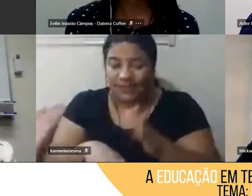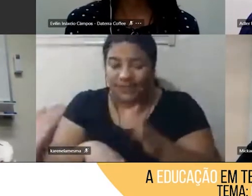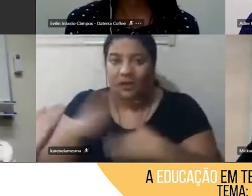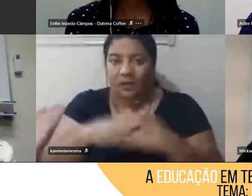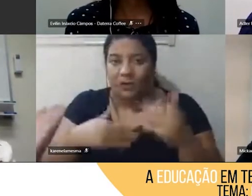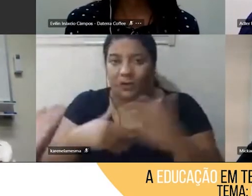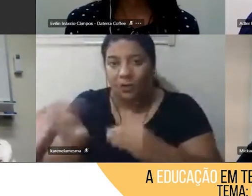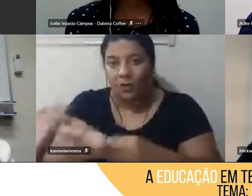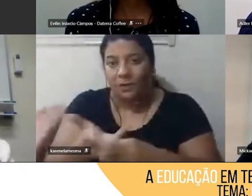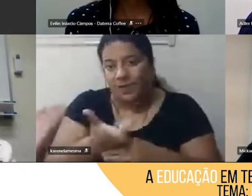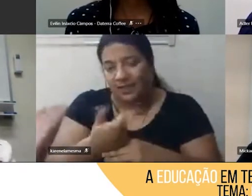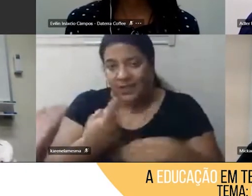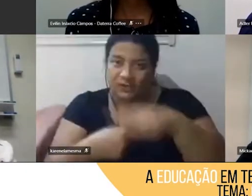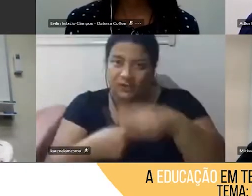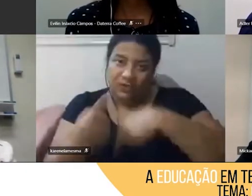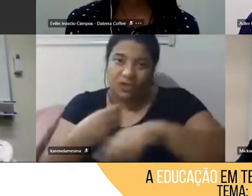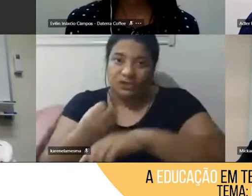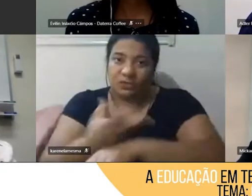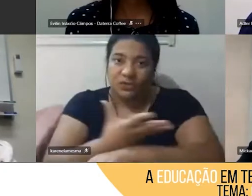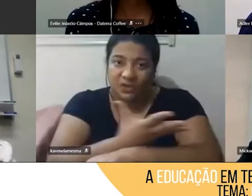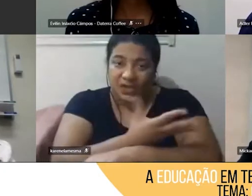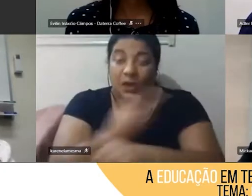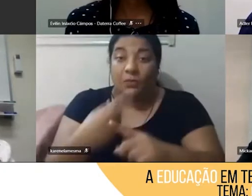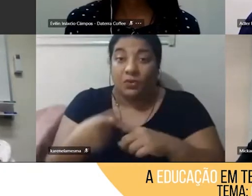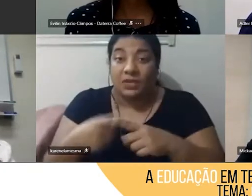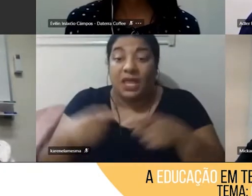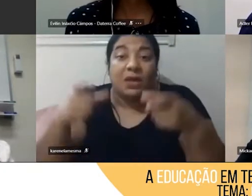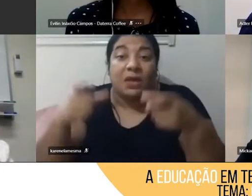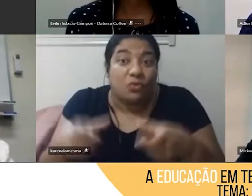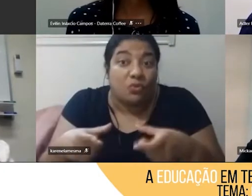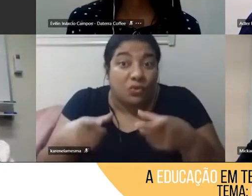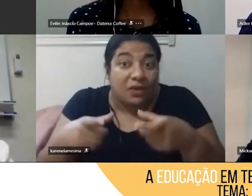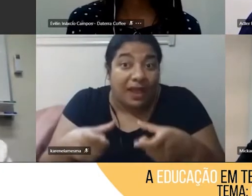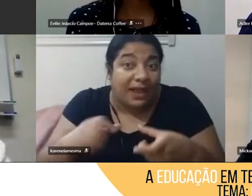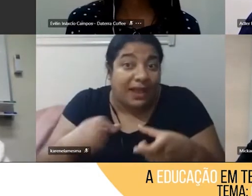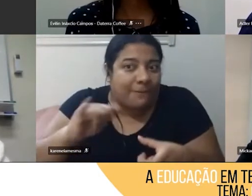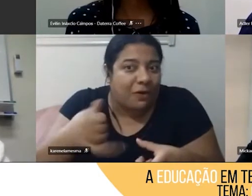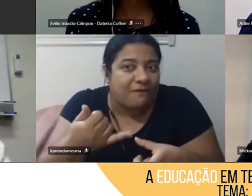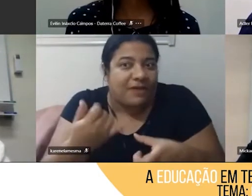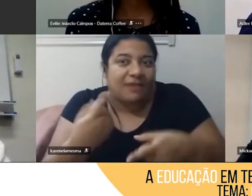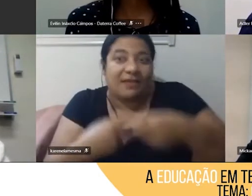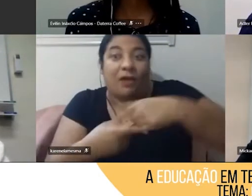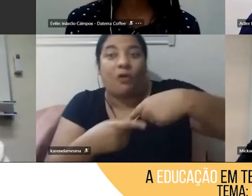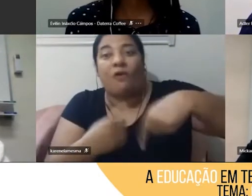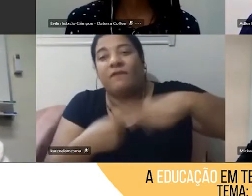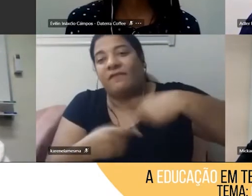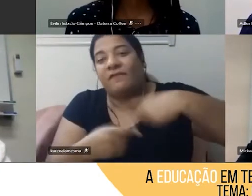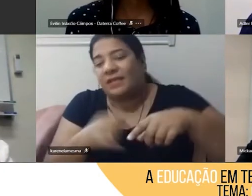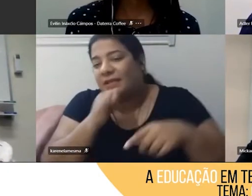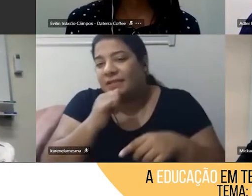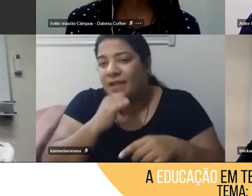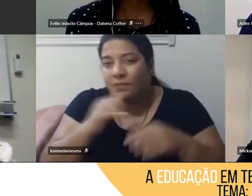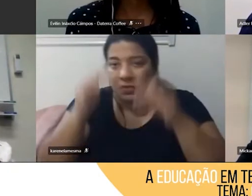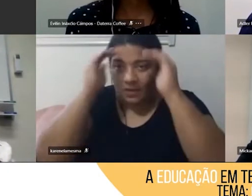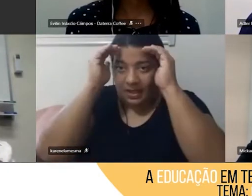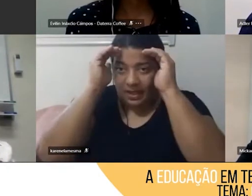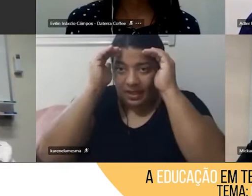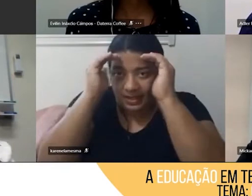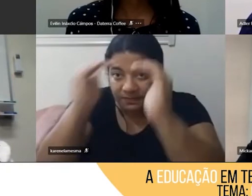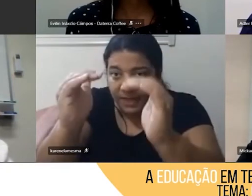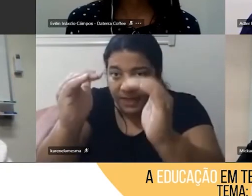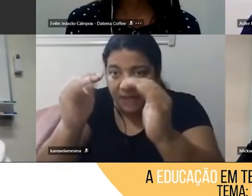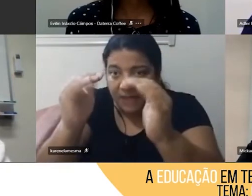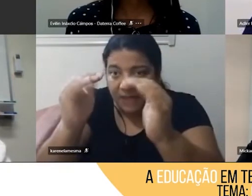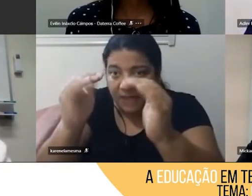espaço é um espaço de convivência, né, então, como é que a gente ensina respeito, né, como é que eu ensino